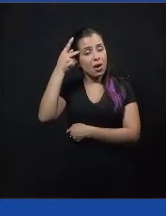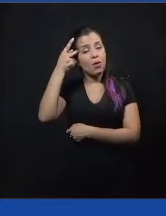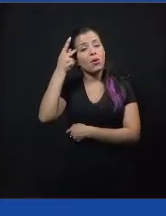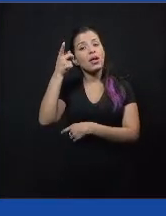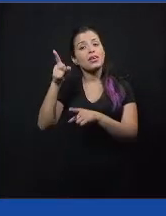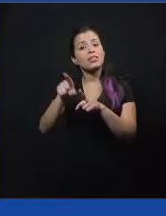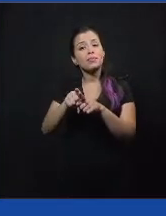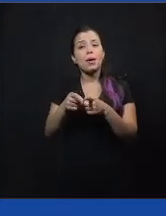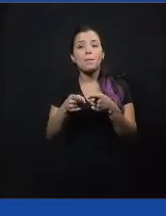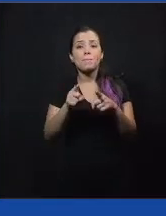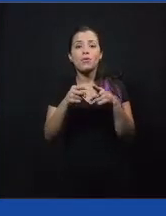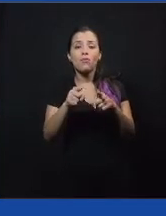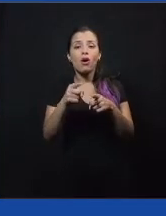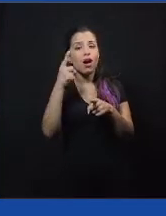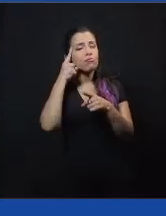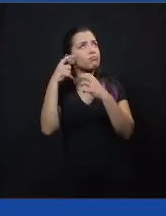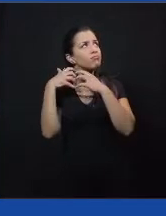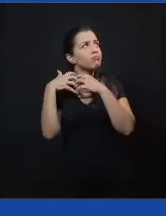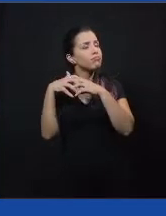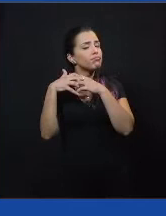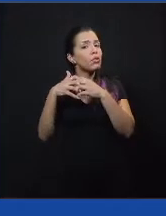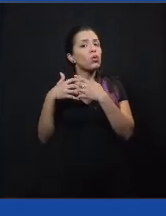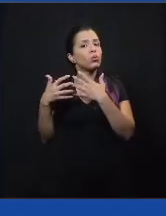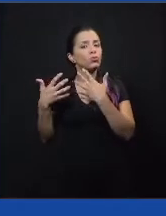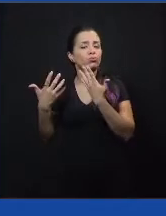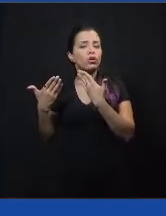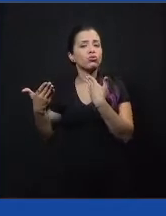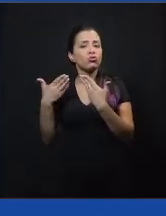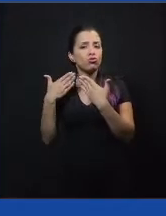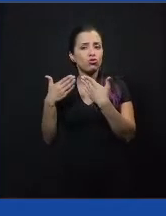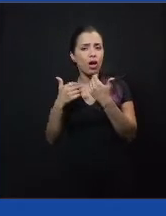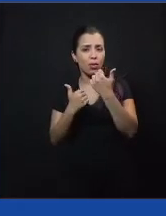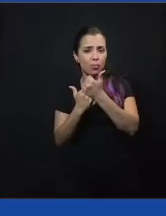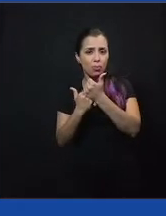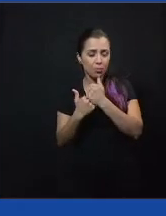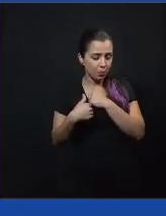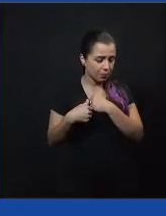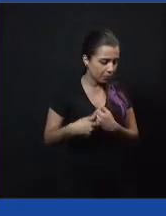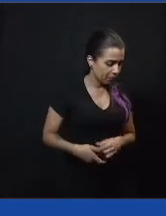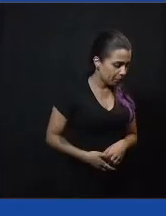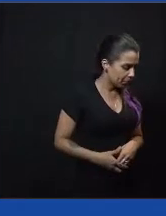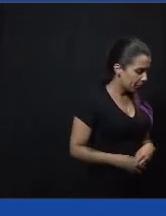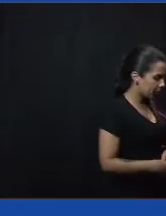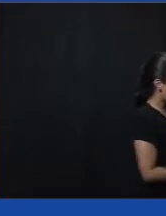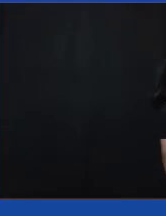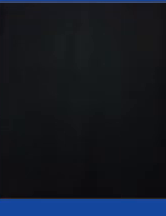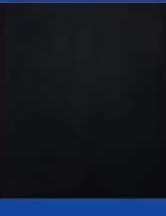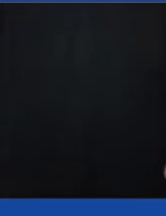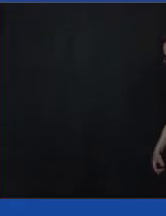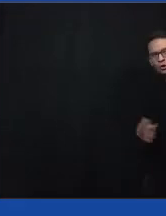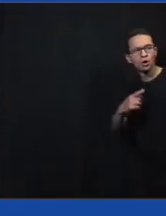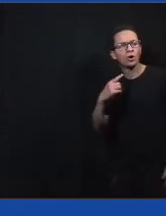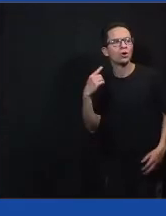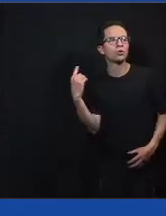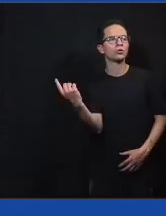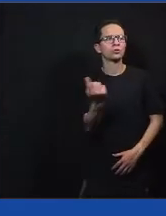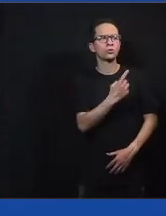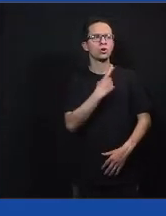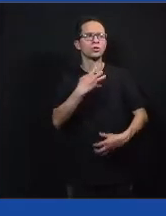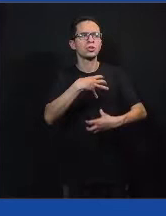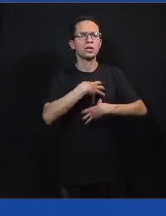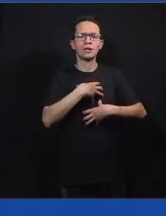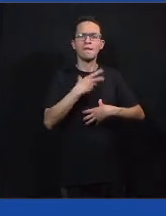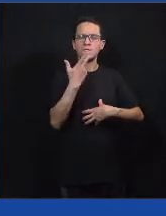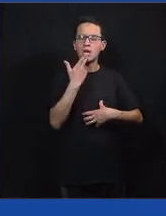provocando um diálogo sobre isso tudo. Só que a gente vai tentar fazer aqui um pouquinho da forma como o Instituto Terroir trabalha, que é